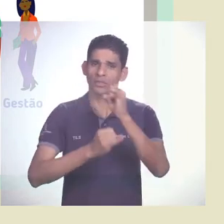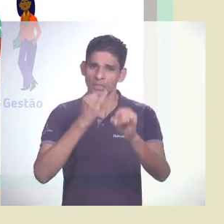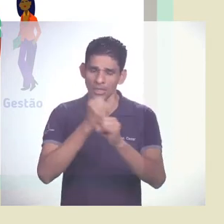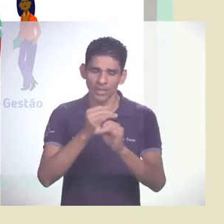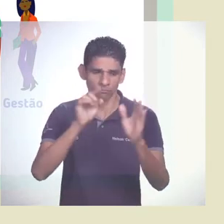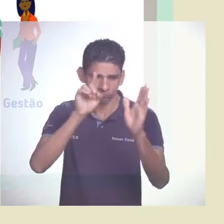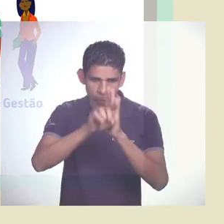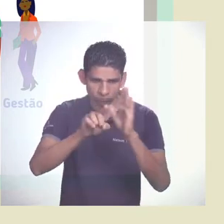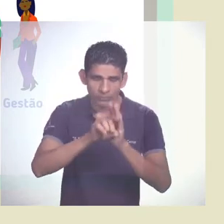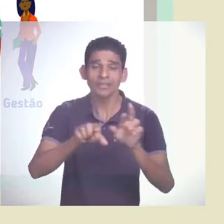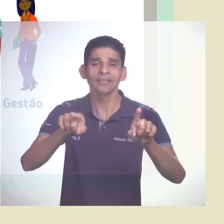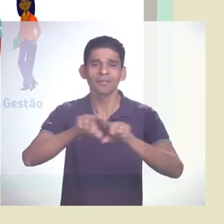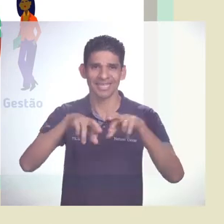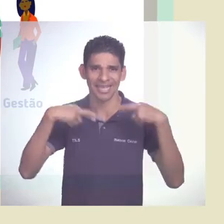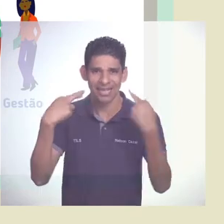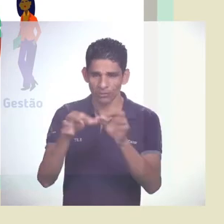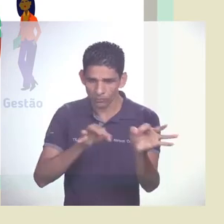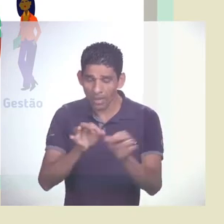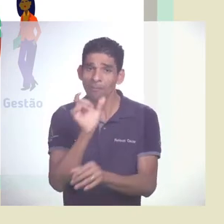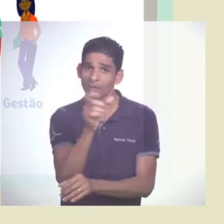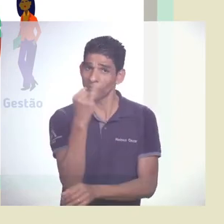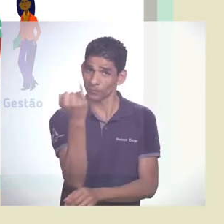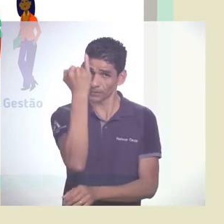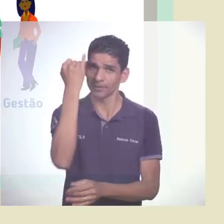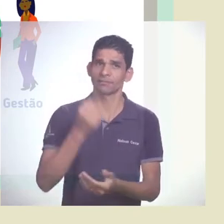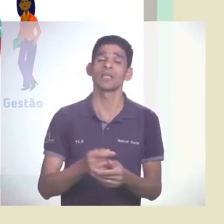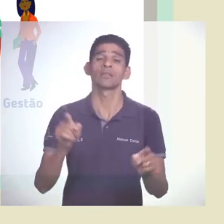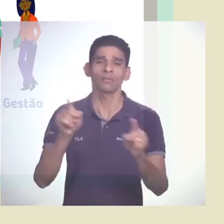identificados na parte do planejamento estratégico.